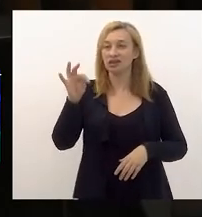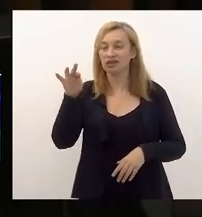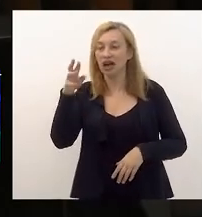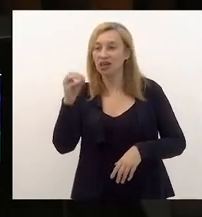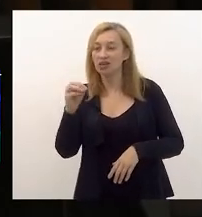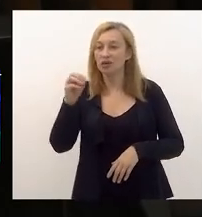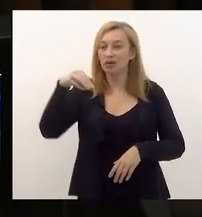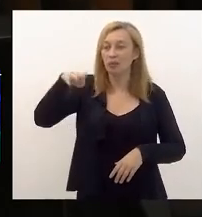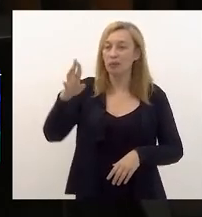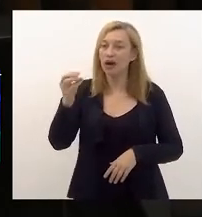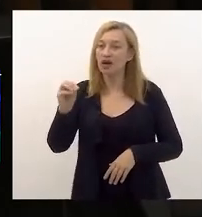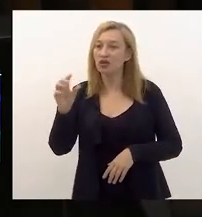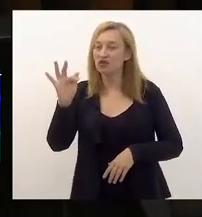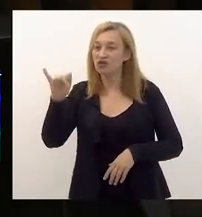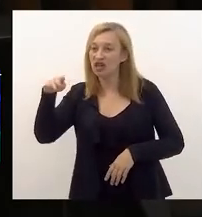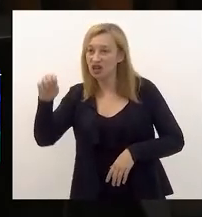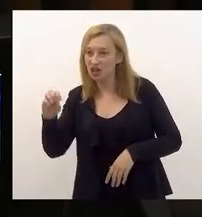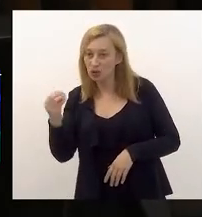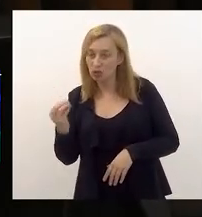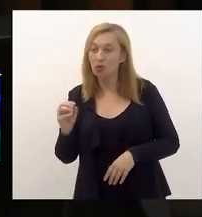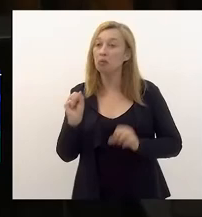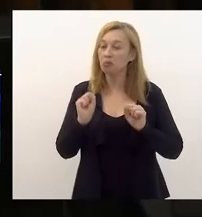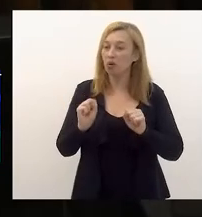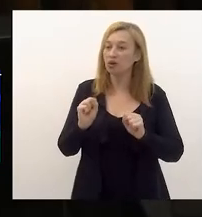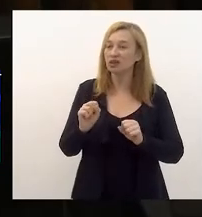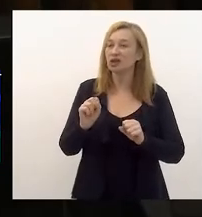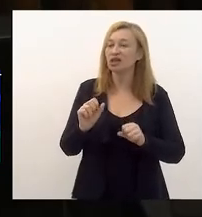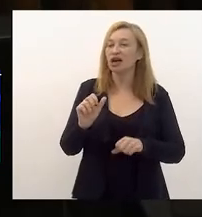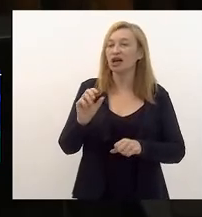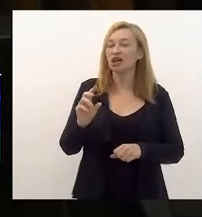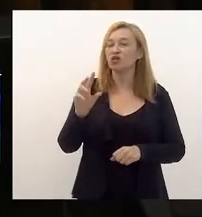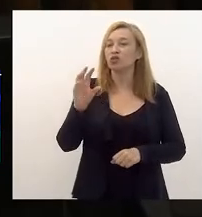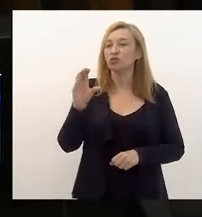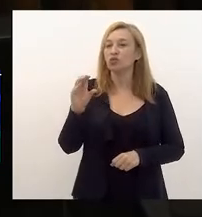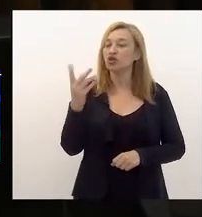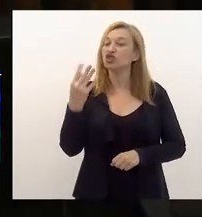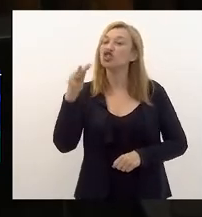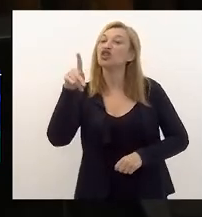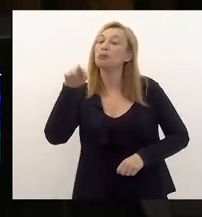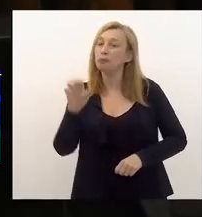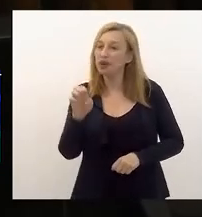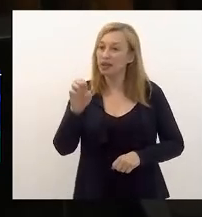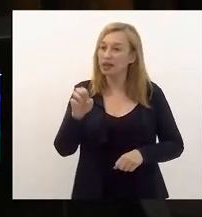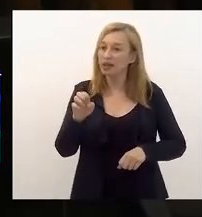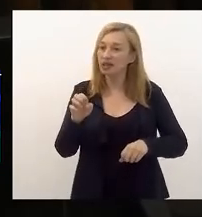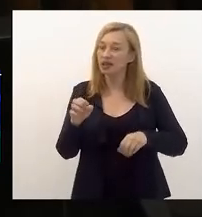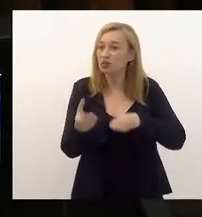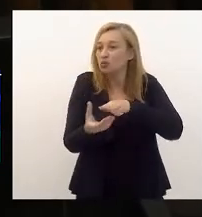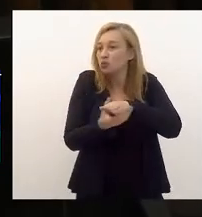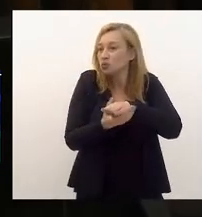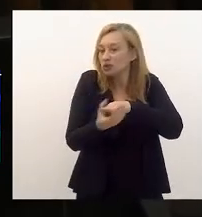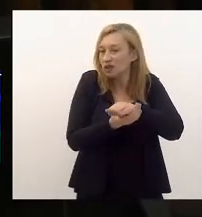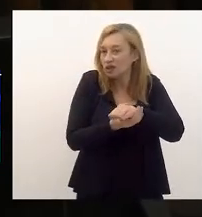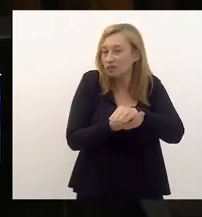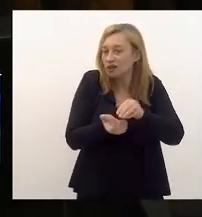chip no tênis para ser acompanhada, que saia até visualmente